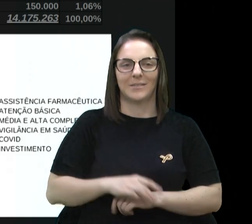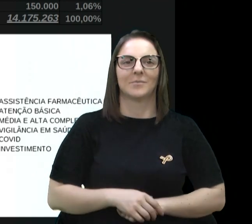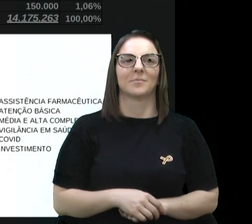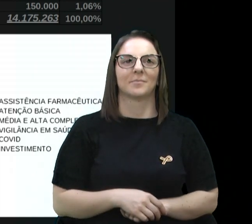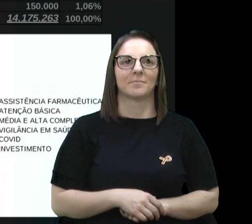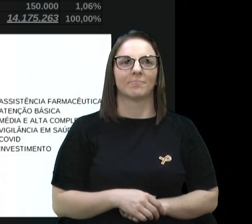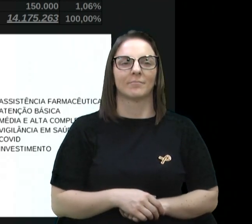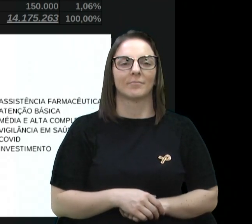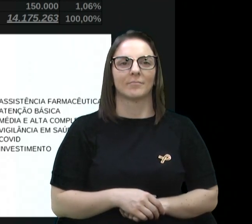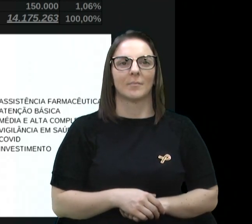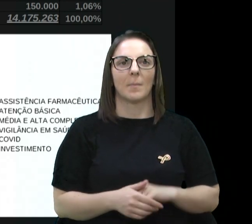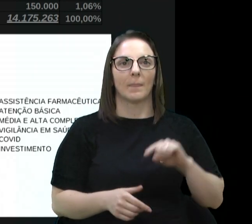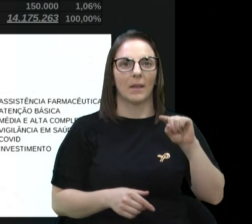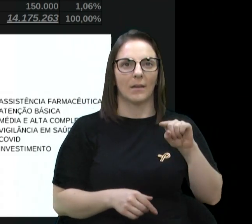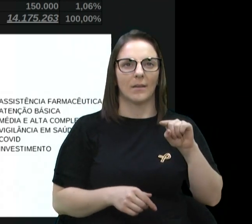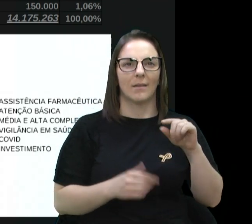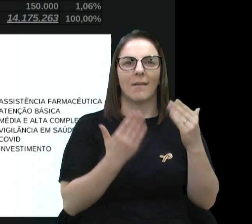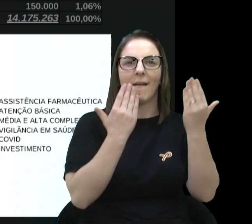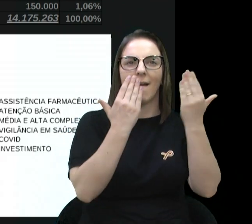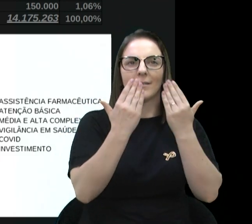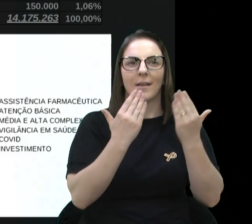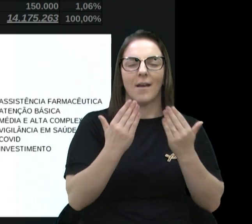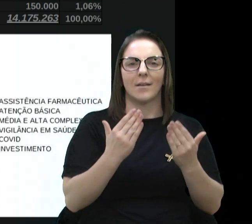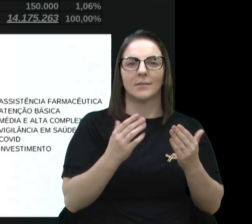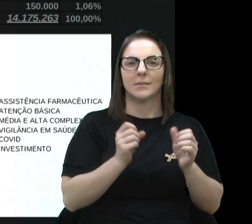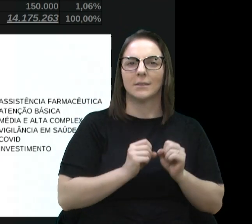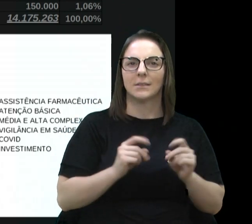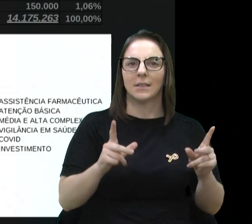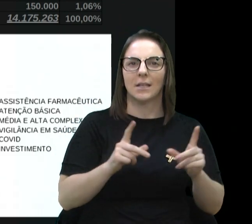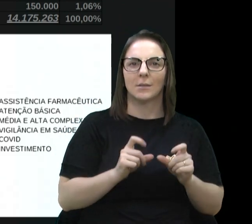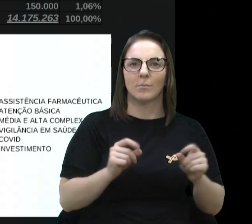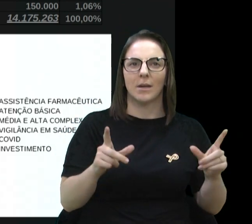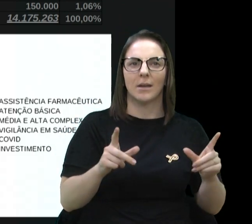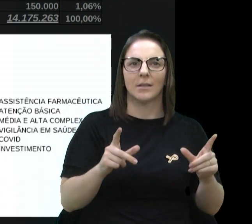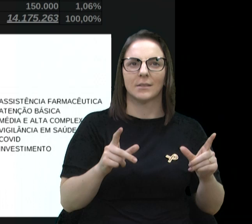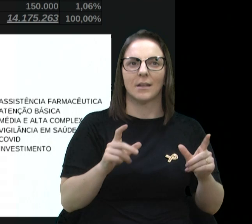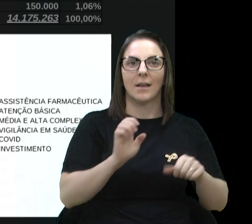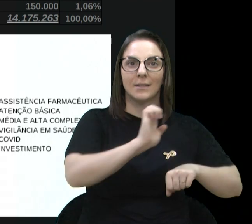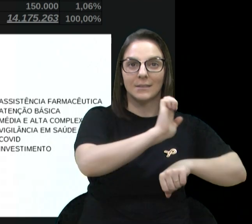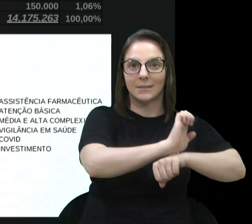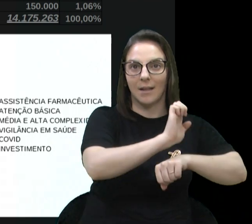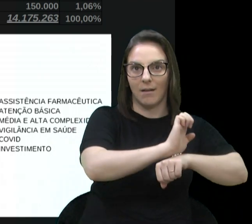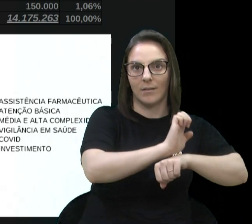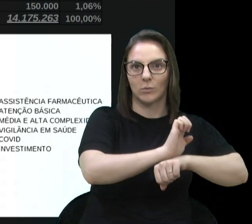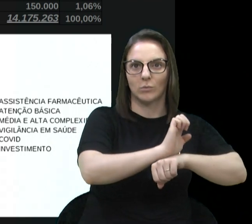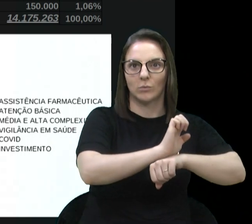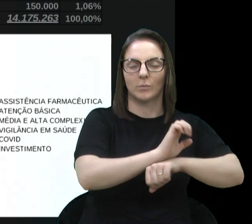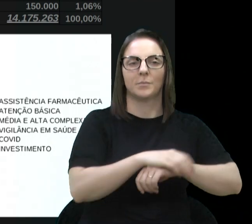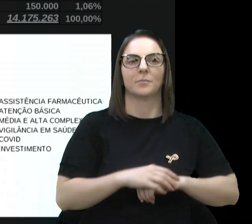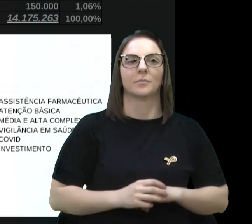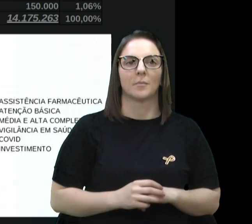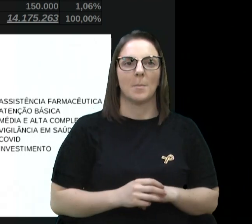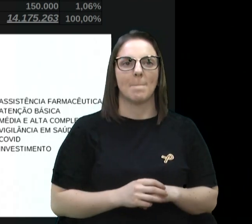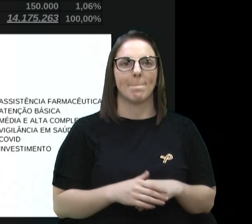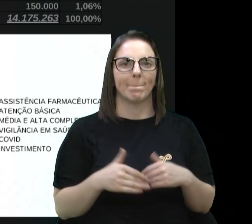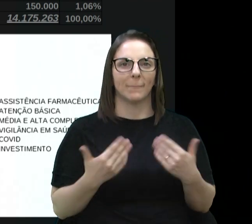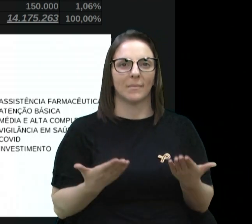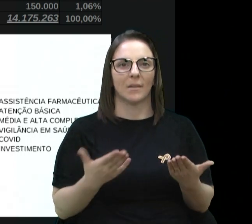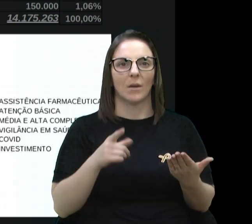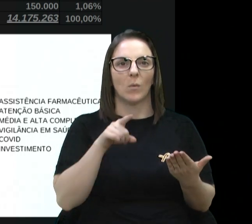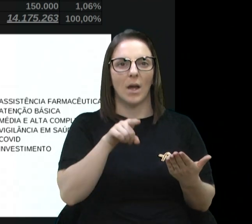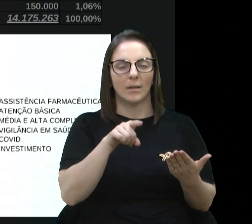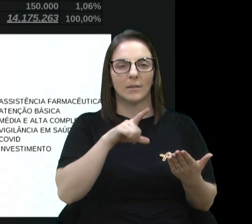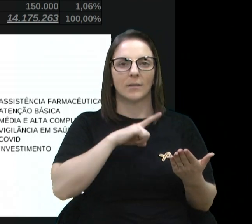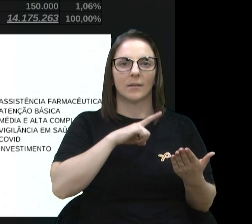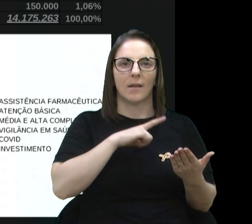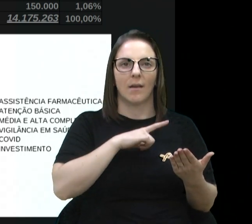Análise das despesas. Fontes estadual. Então, aí nós tivemos